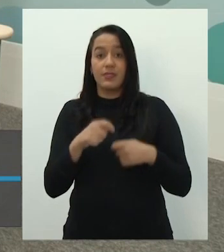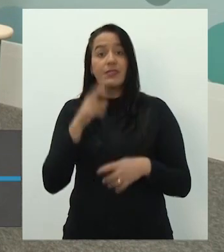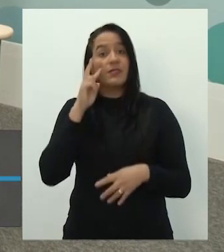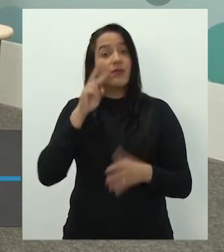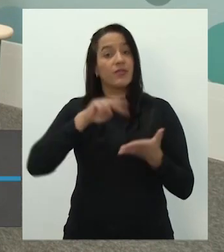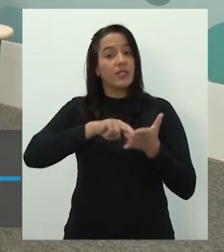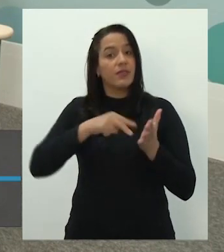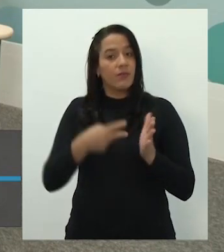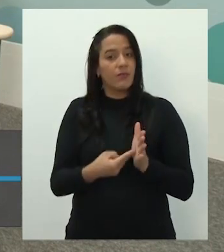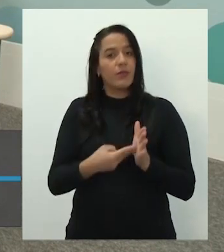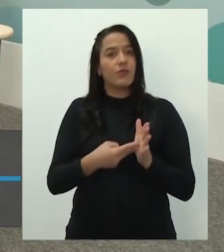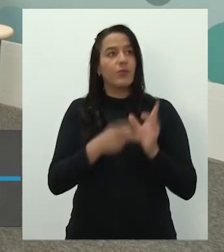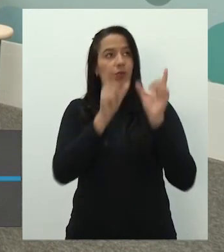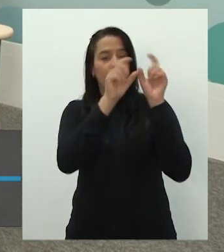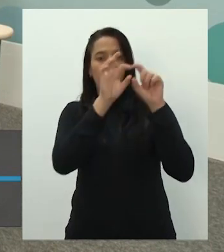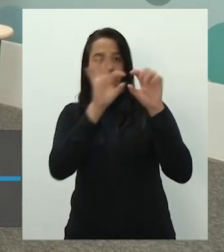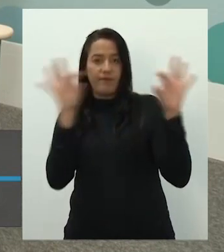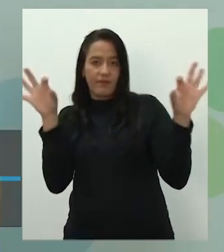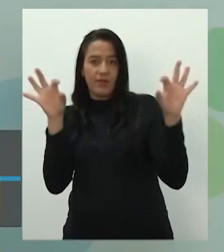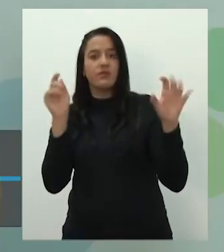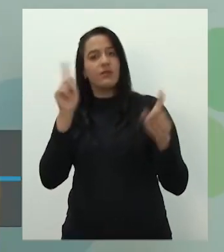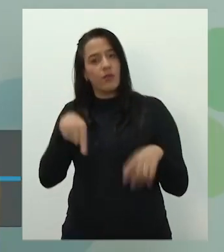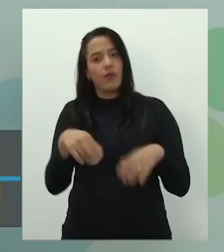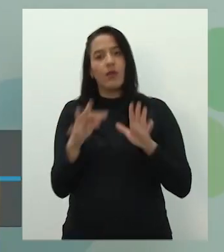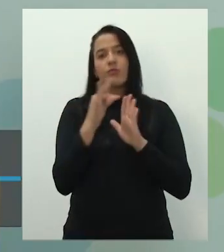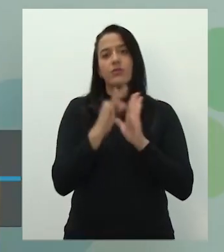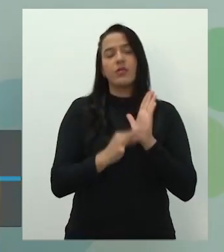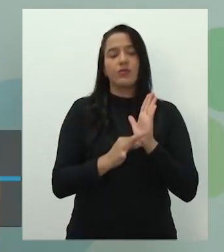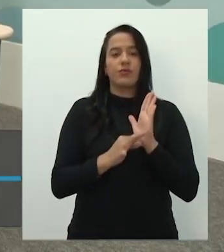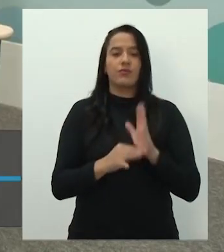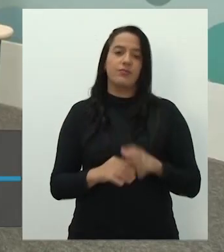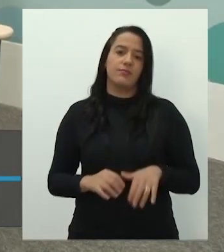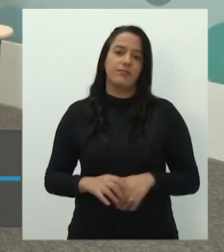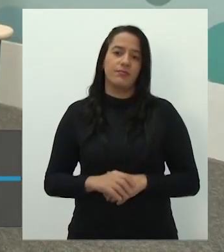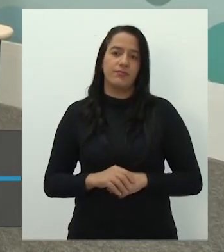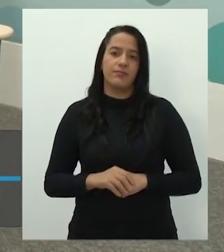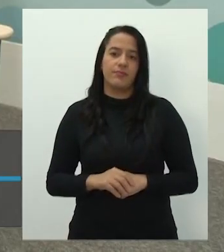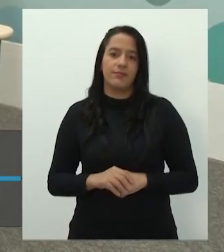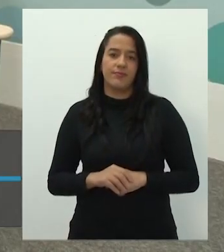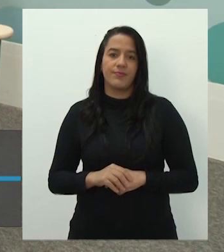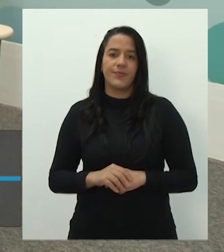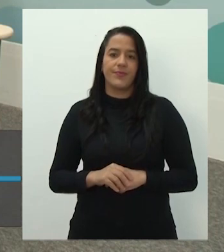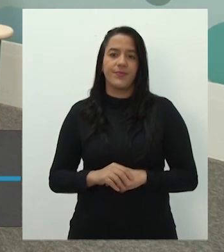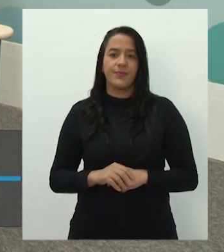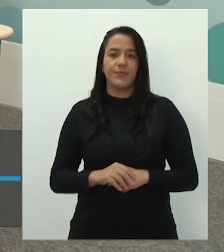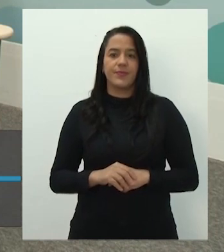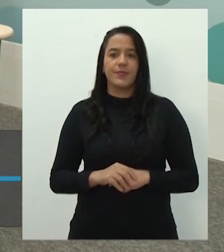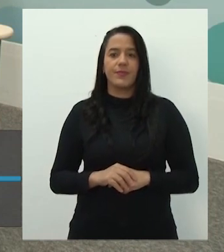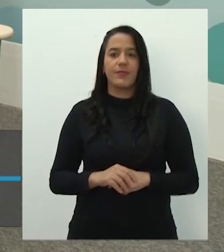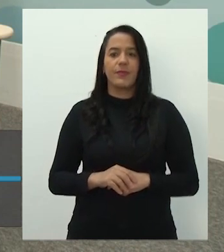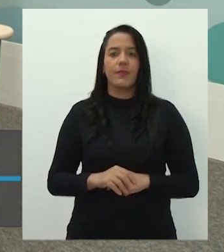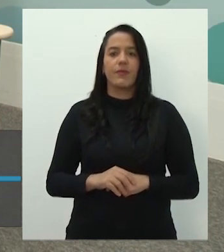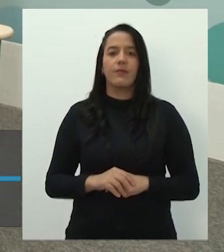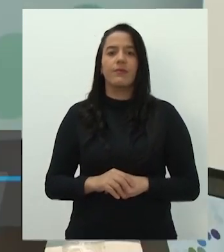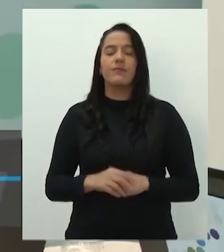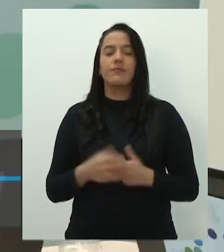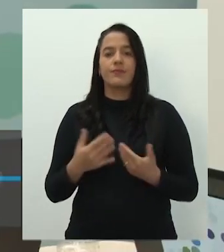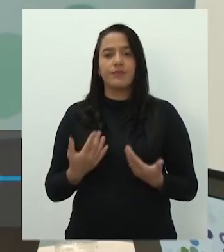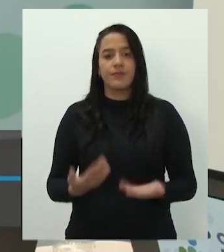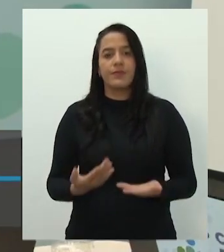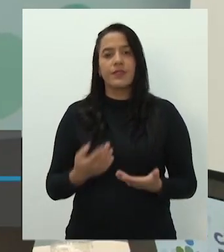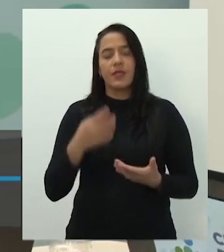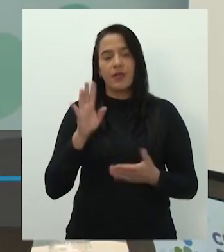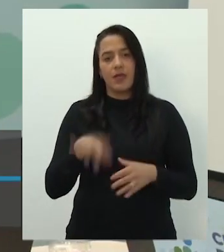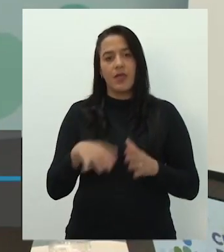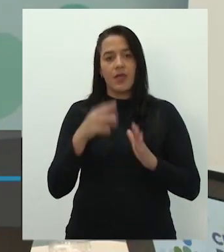daqui do estúdio, a gente está gravando, né? É texto? Sim. Tem algo chamado textualidade, né? Que age